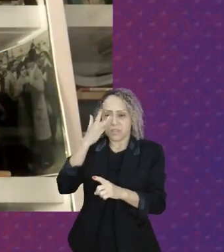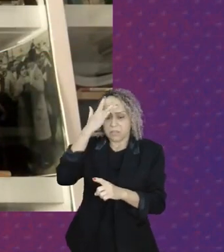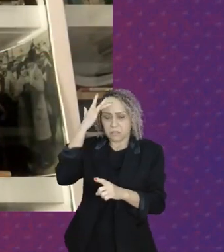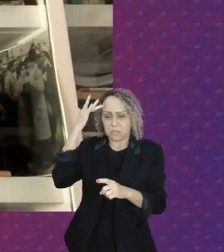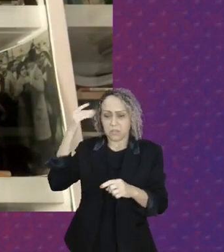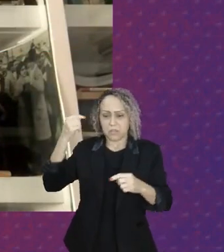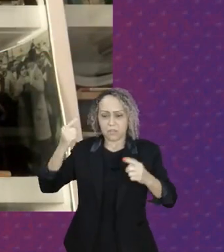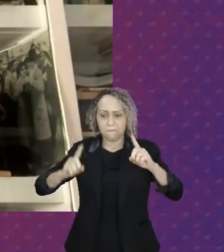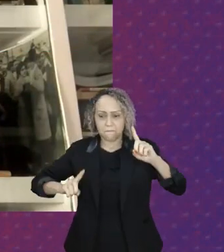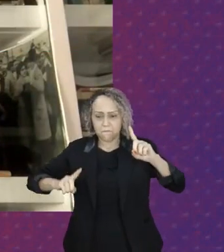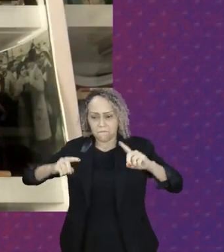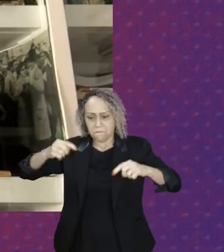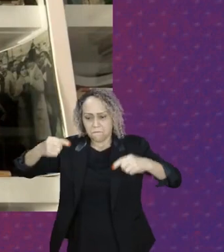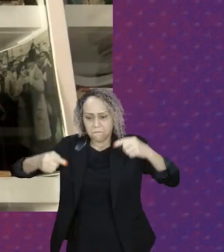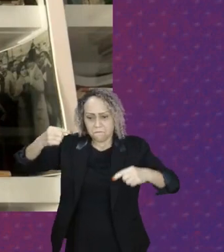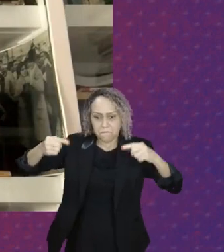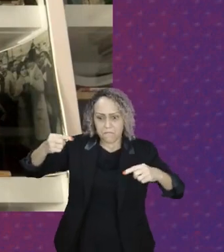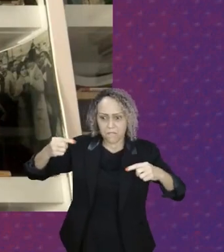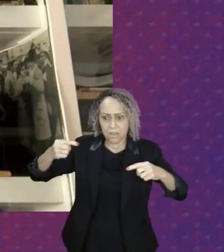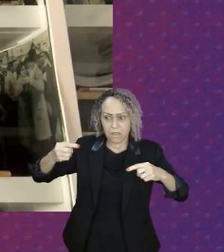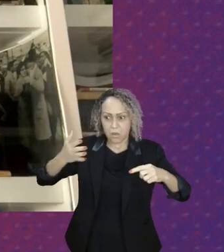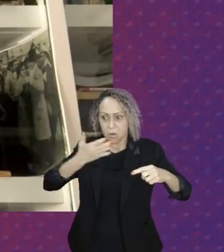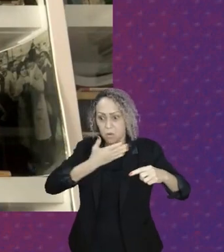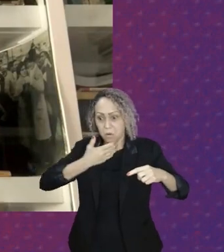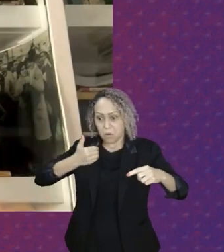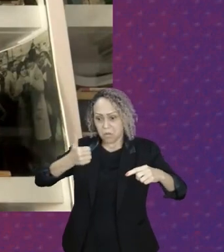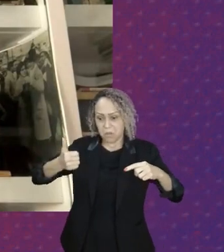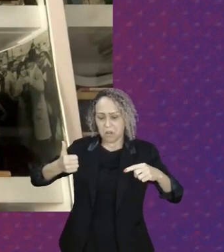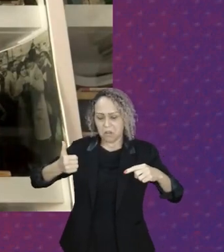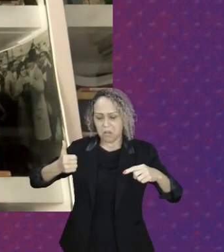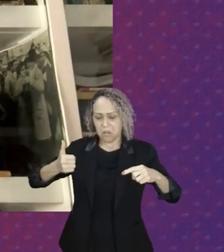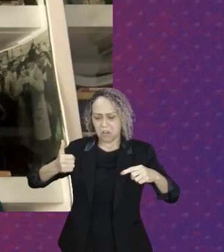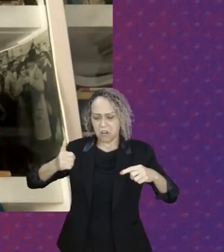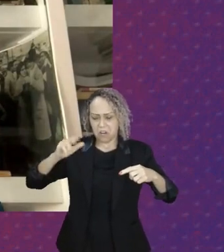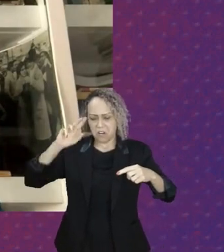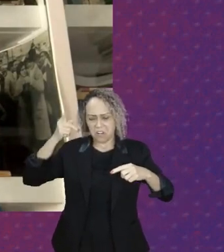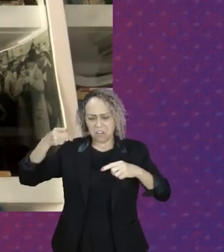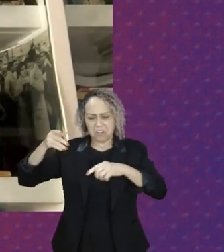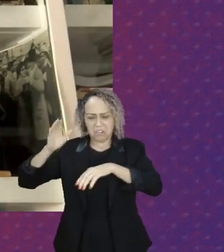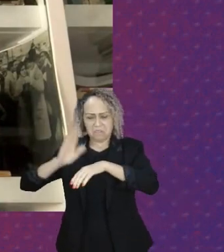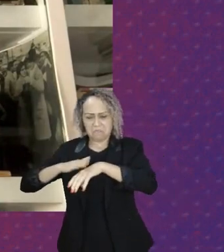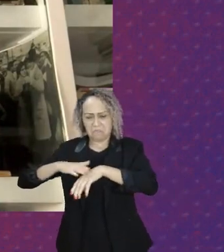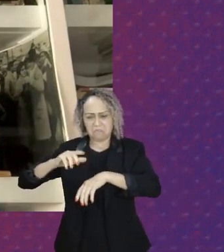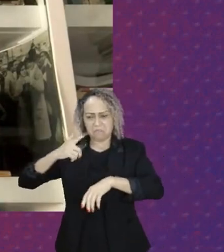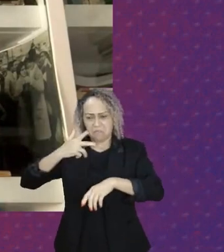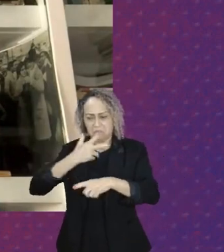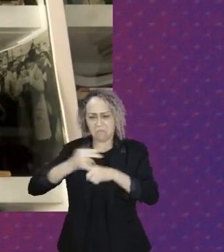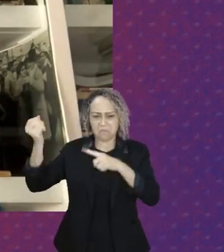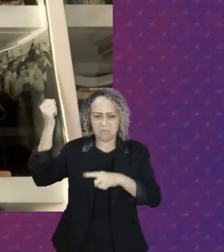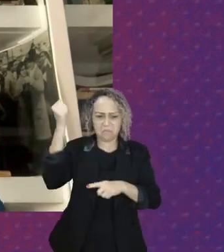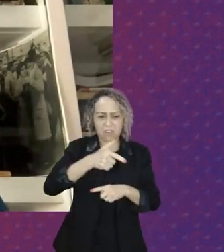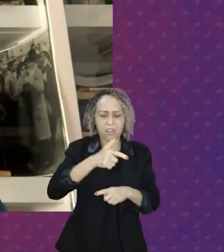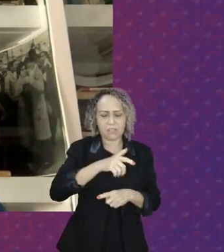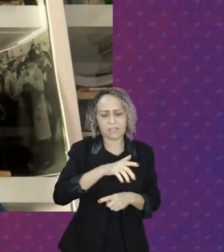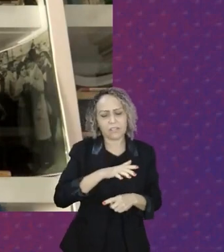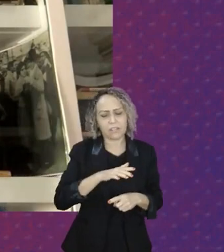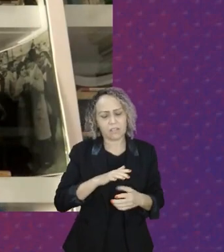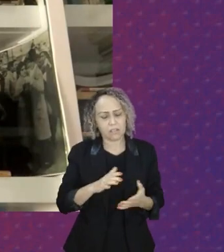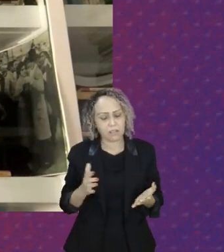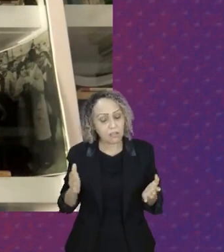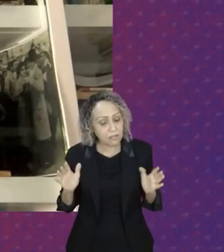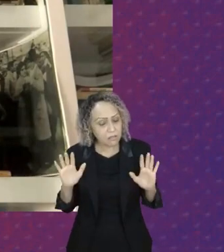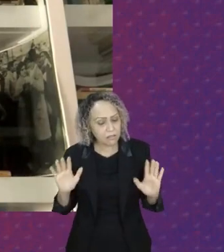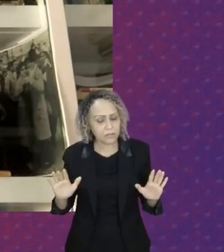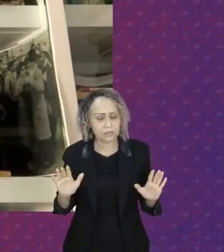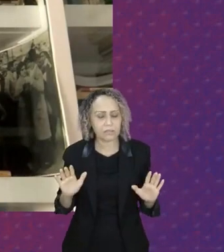sociedade, eu faço de conta que o problema é das pessoas e não da estrutura que leva